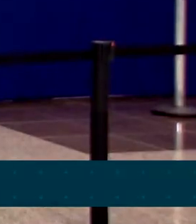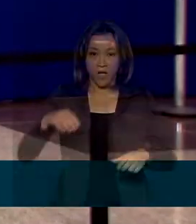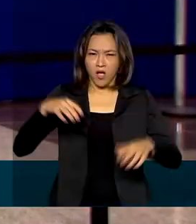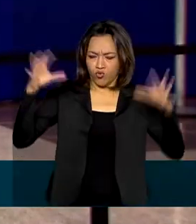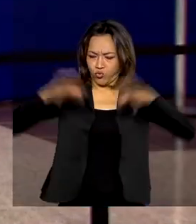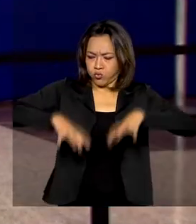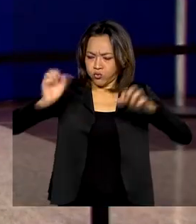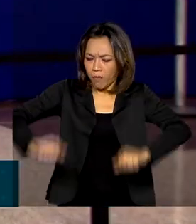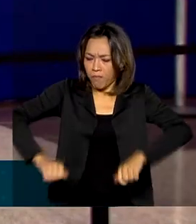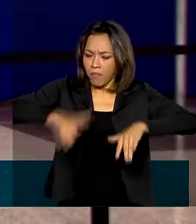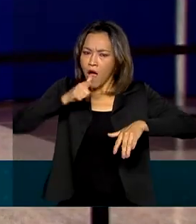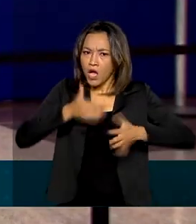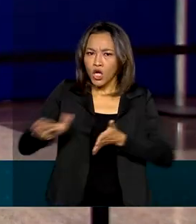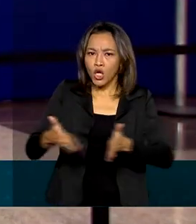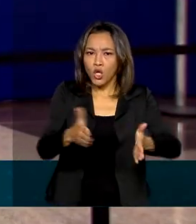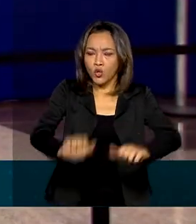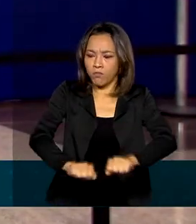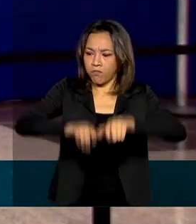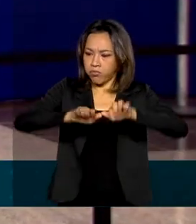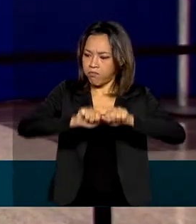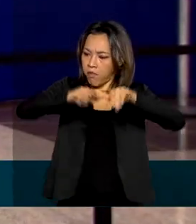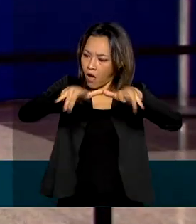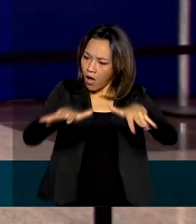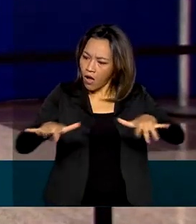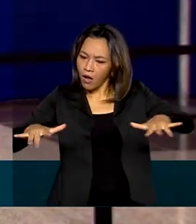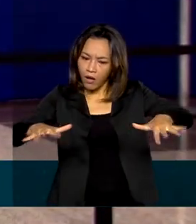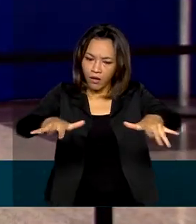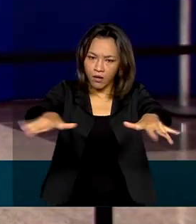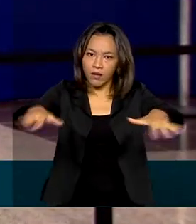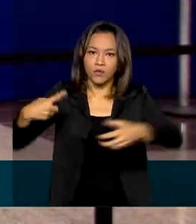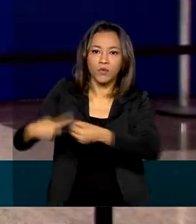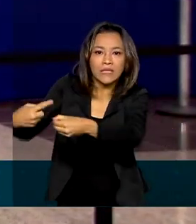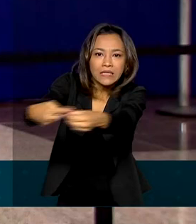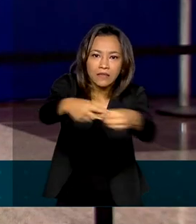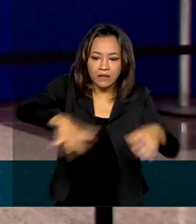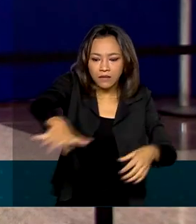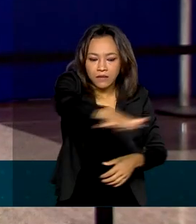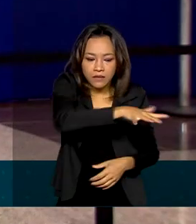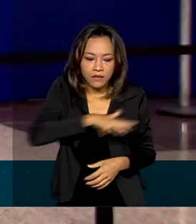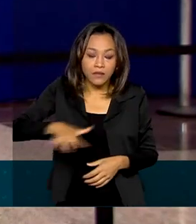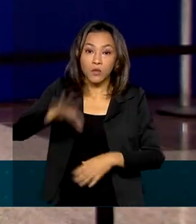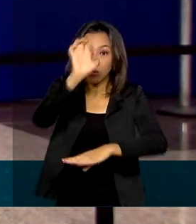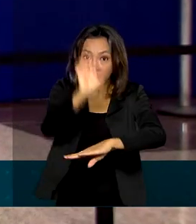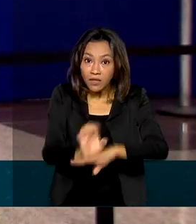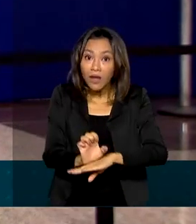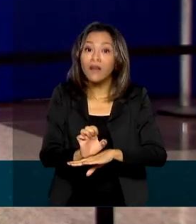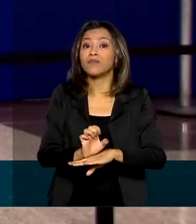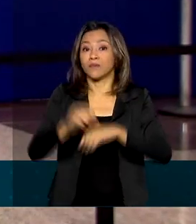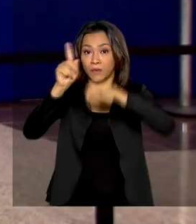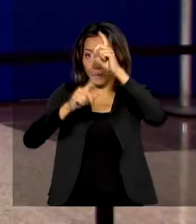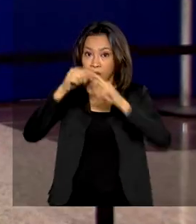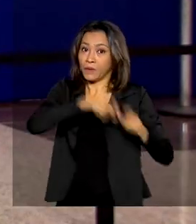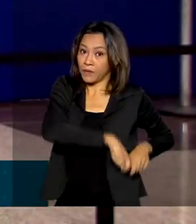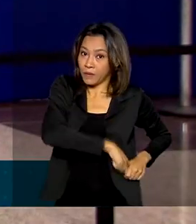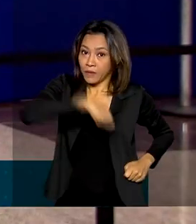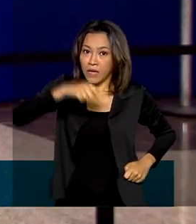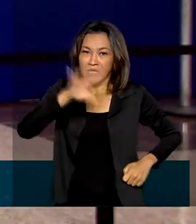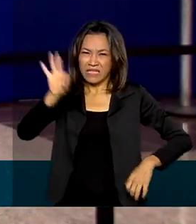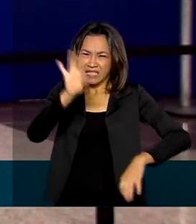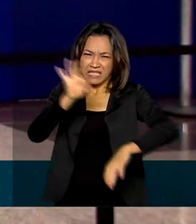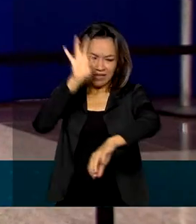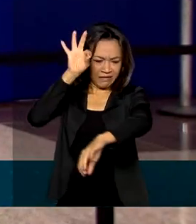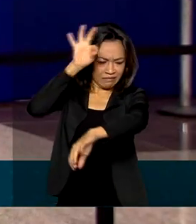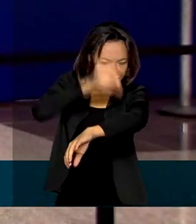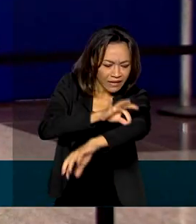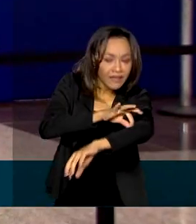dos rios, que causam alagamentos em diversos pontos do Estado, o Acre também enfrenta surto de dengue e a pandemia